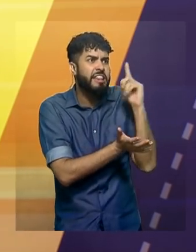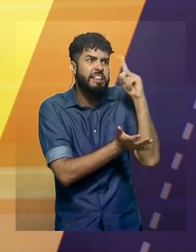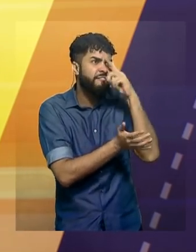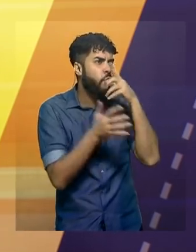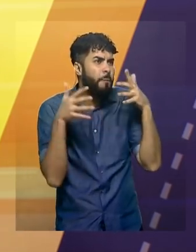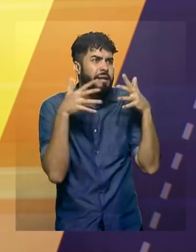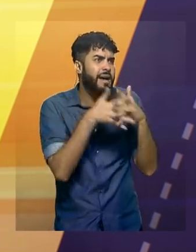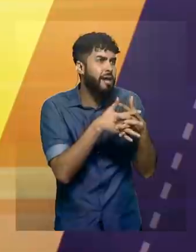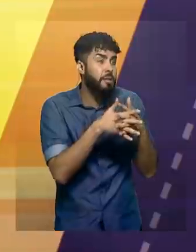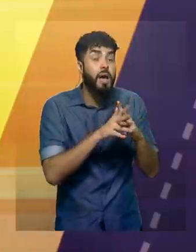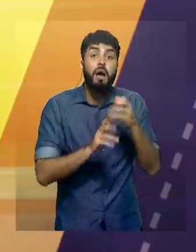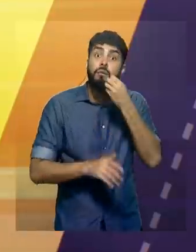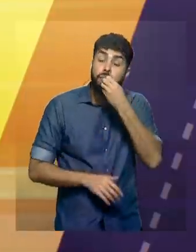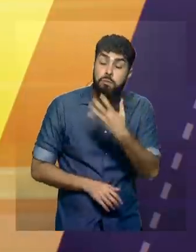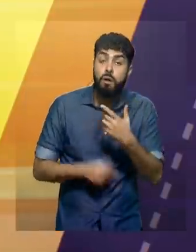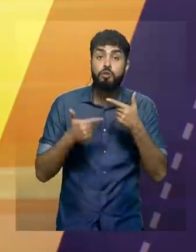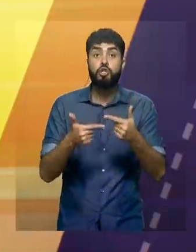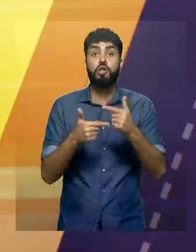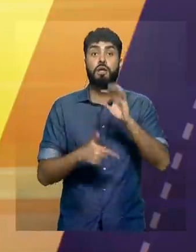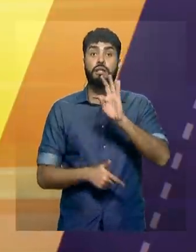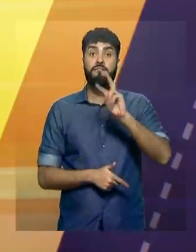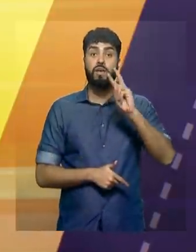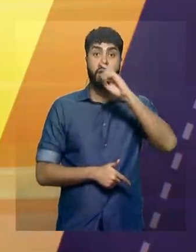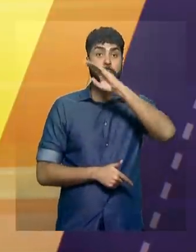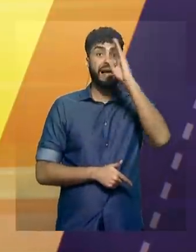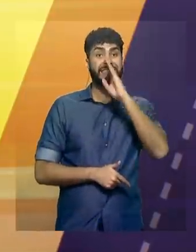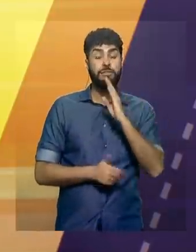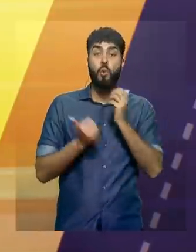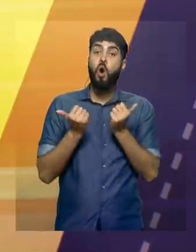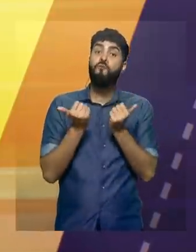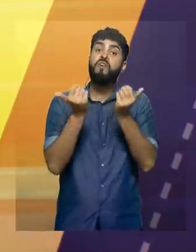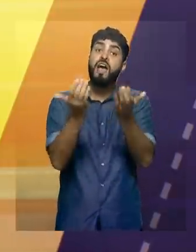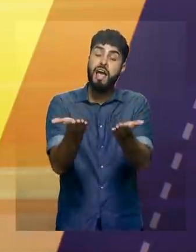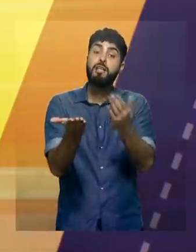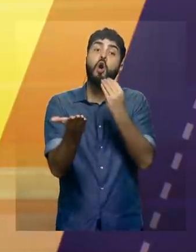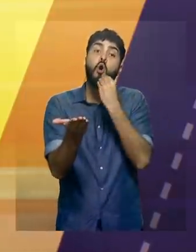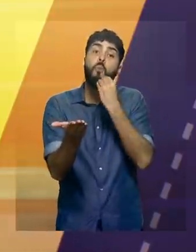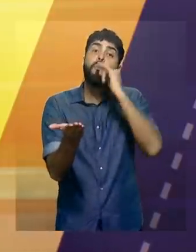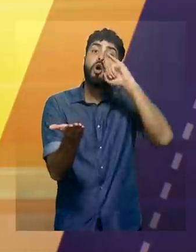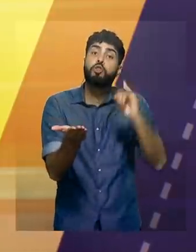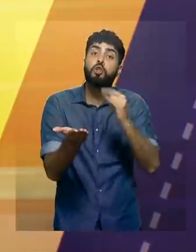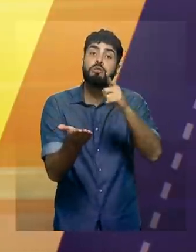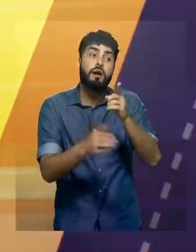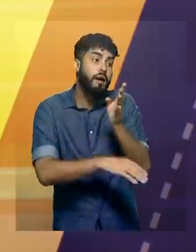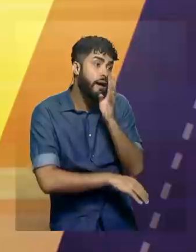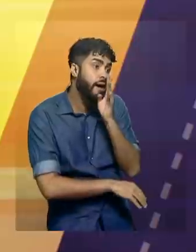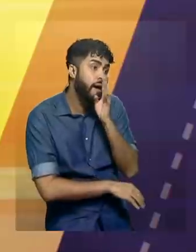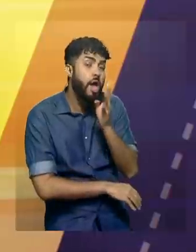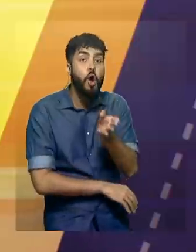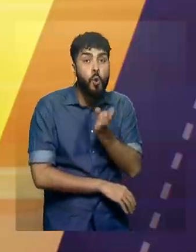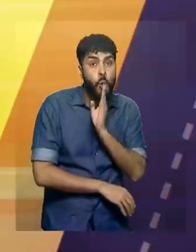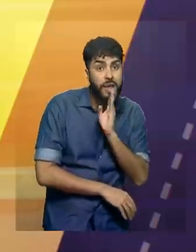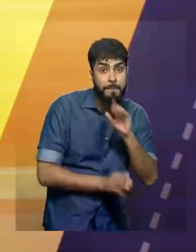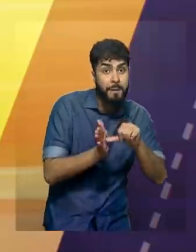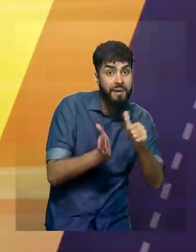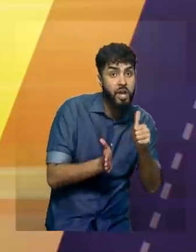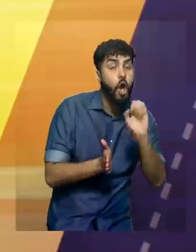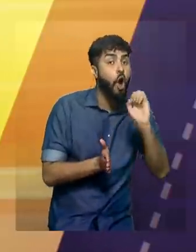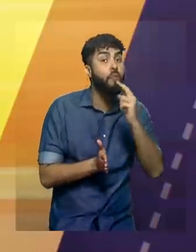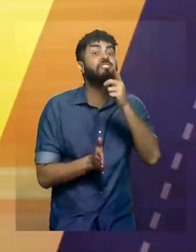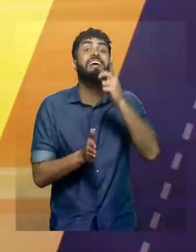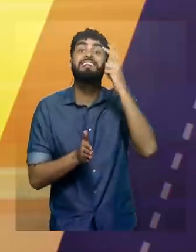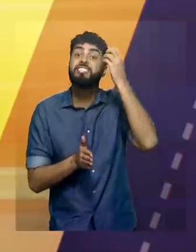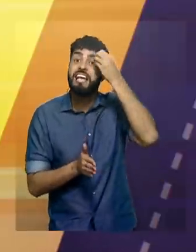dando ao apaixonado por futebol essa oportunidade de conhecer ou de lembrar um pouco mais